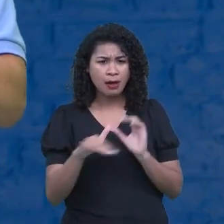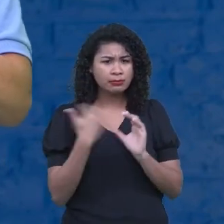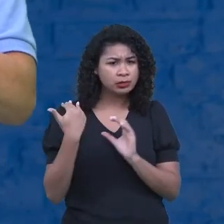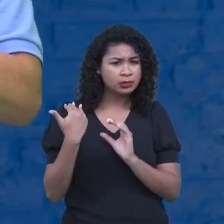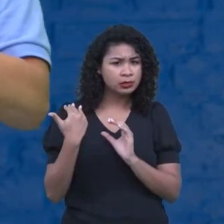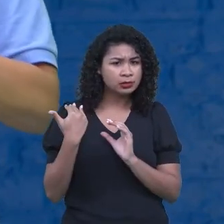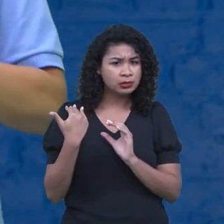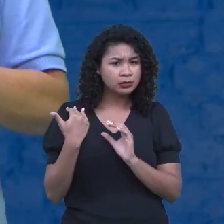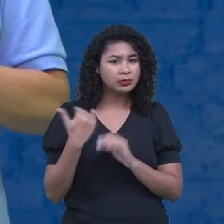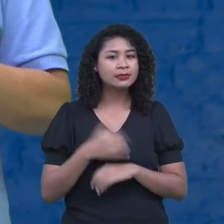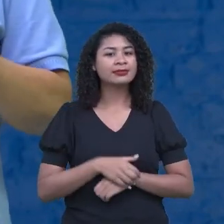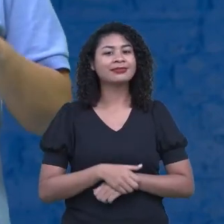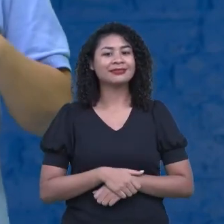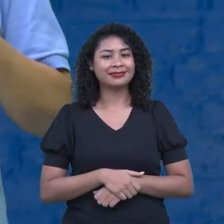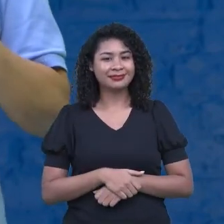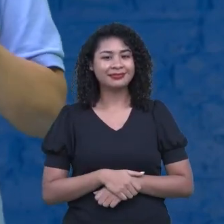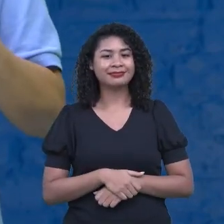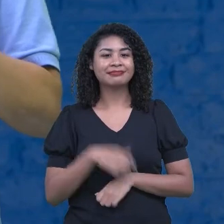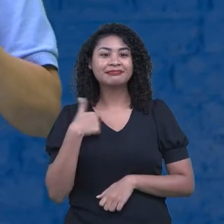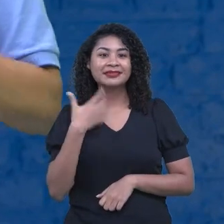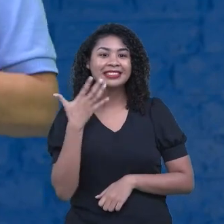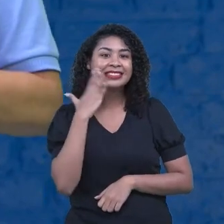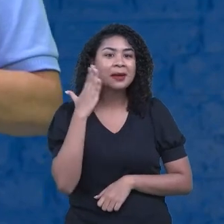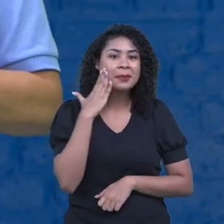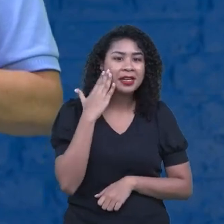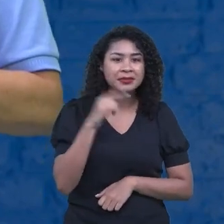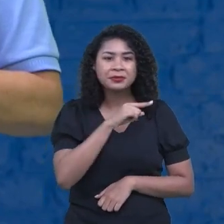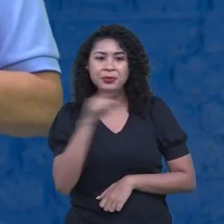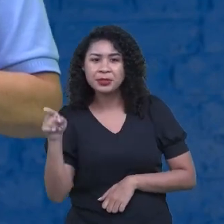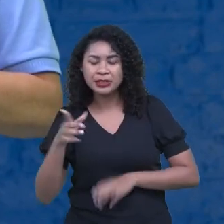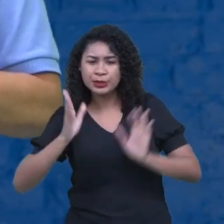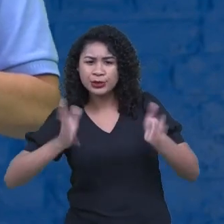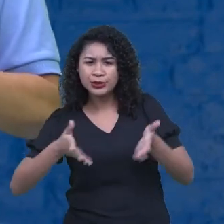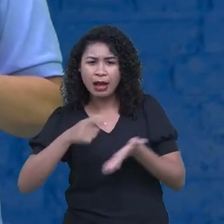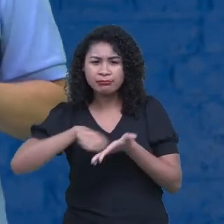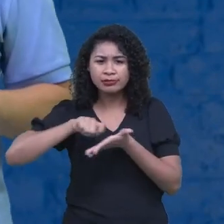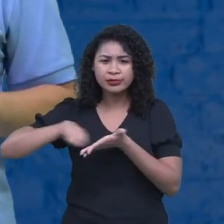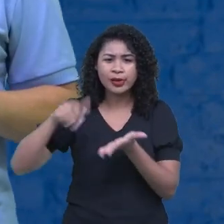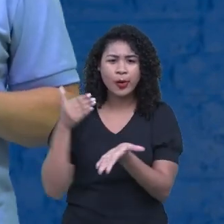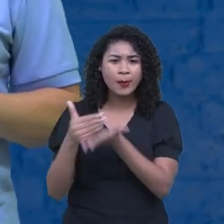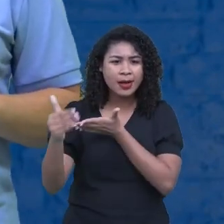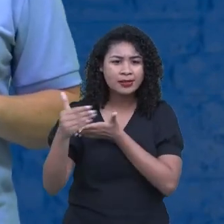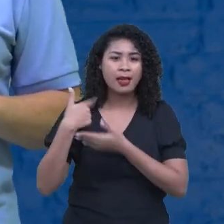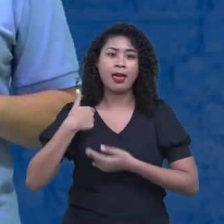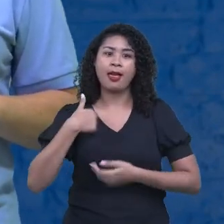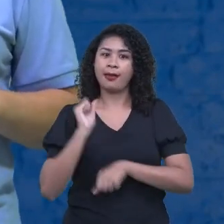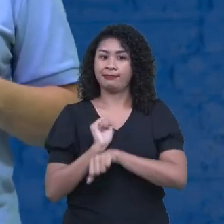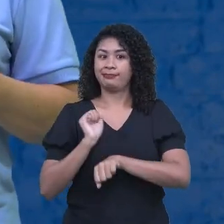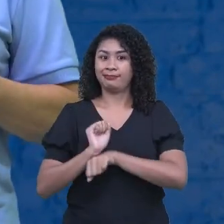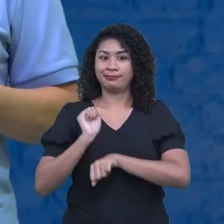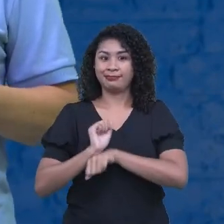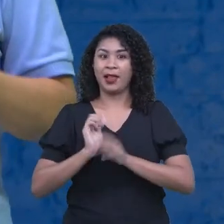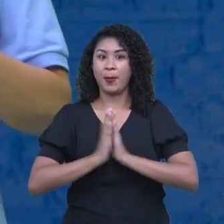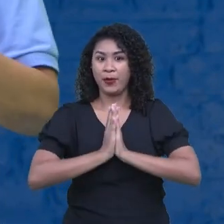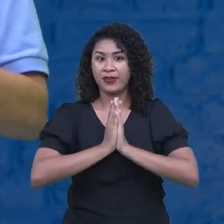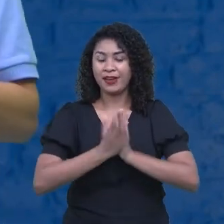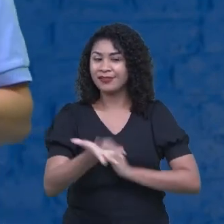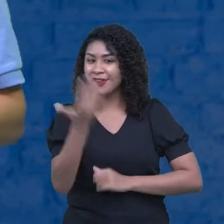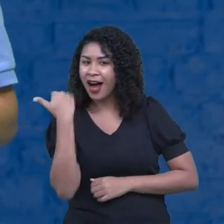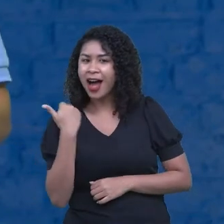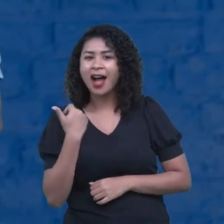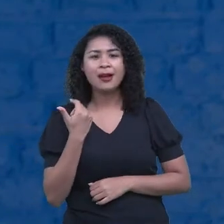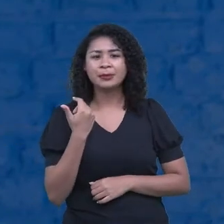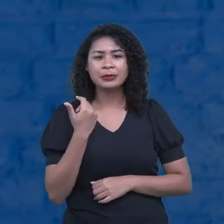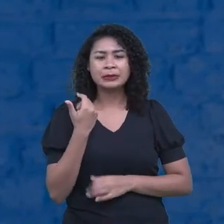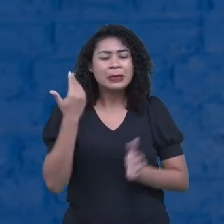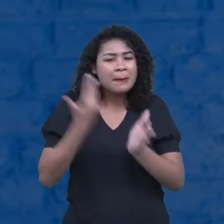Verdades? Então, vamos ver se alguém colocou aí. Vamos lá. Estou aguardando. Por favor. Vamos lá. Não deixem de